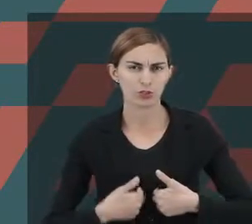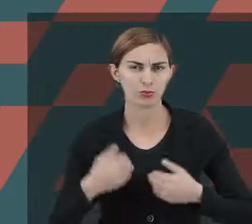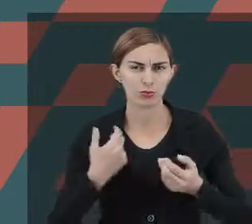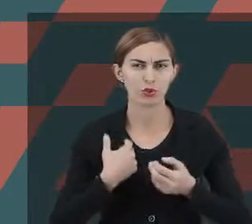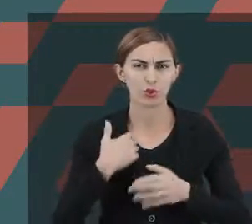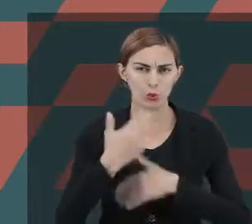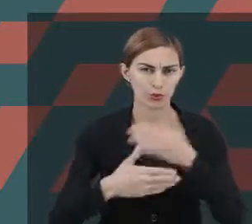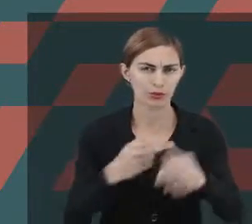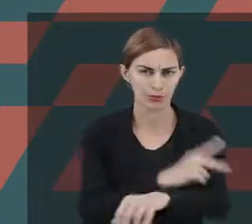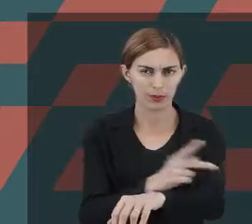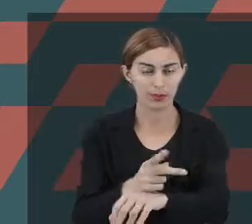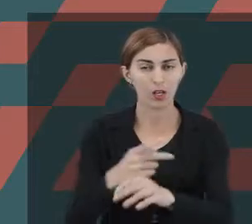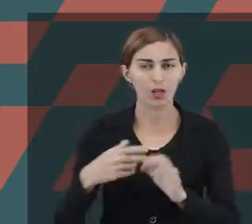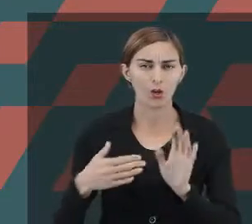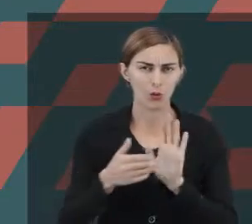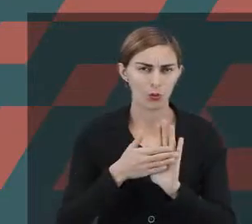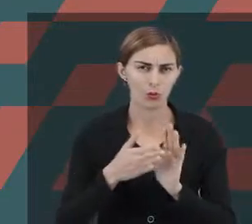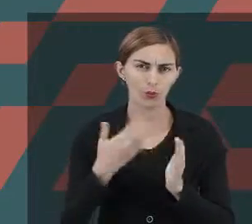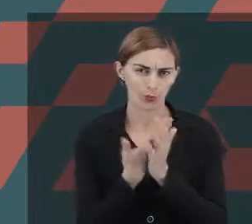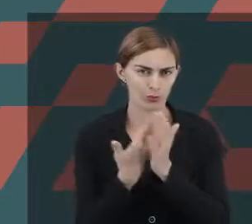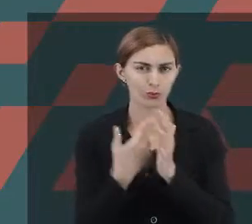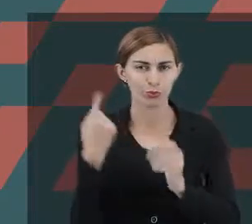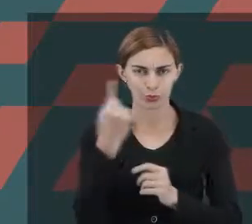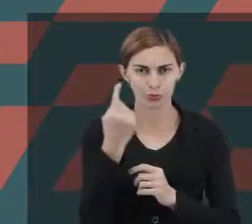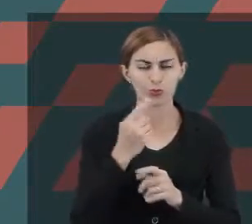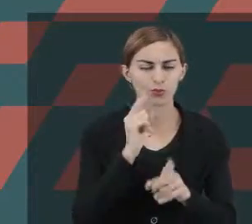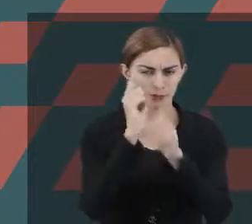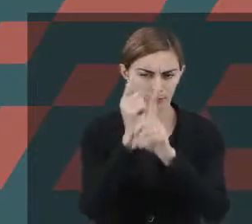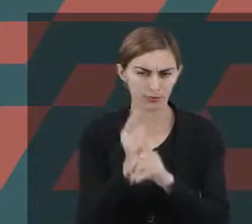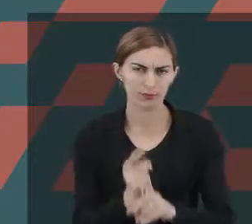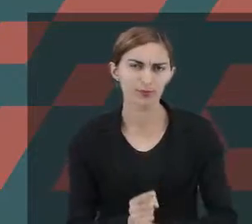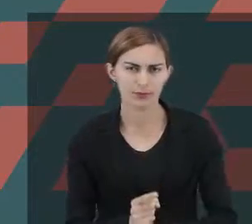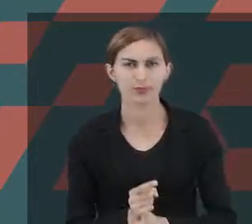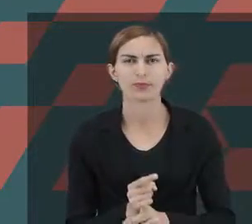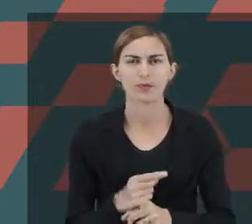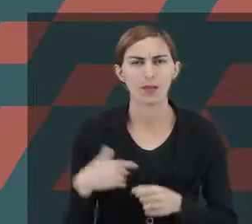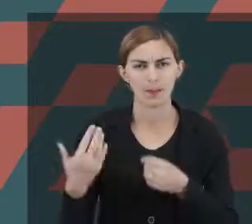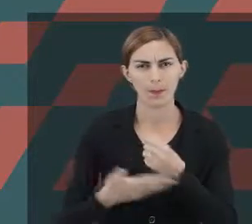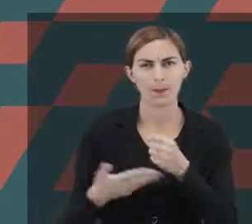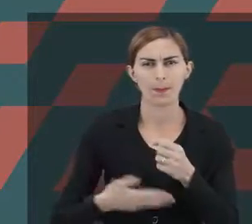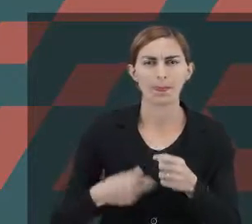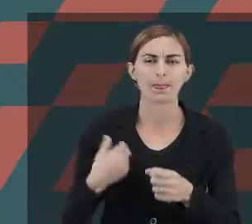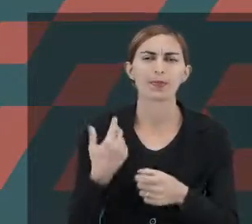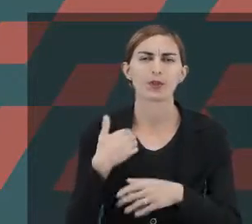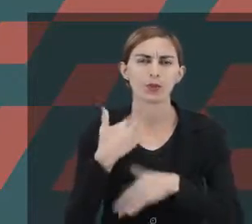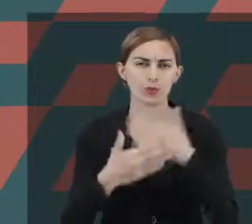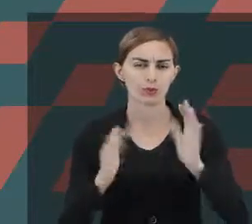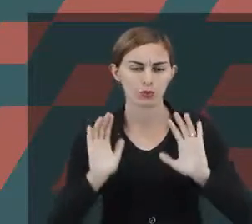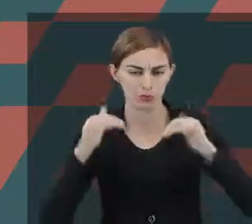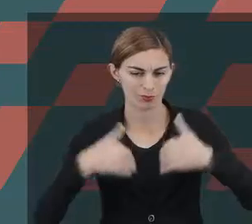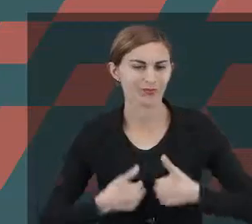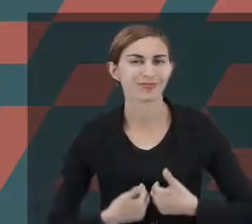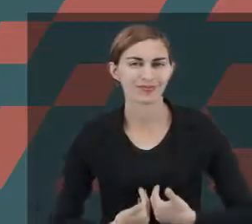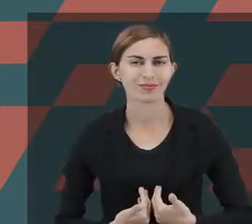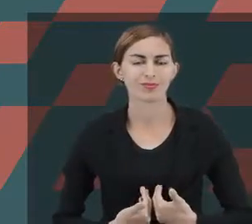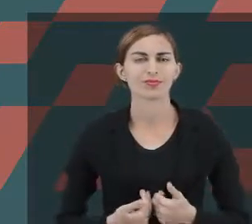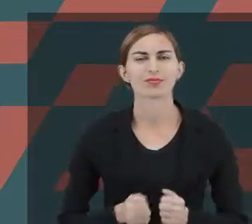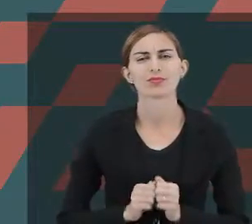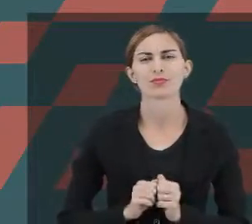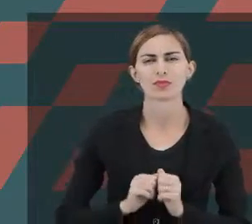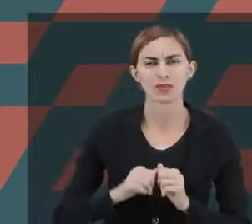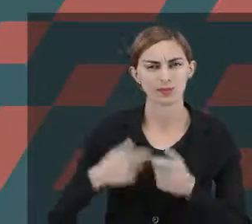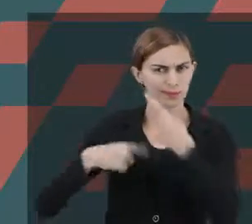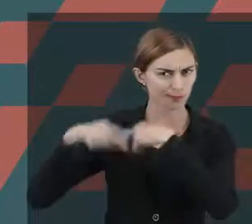pedagógica. Essa competência 1 trata da questão da identificação dos pressupostos básicos do transtorno do espectro autista.